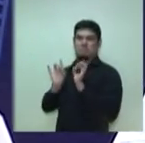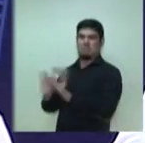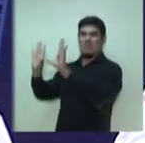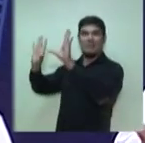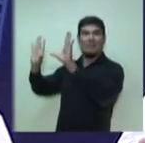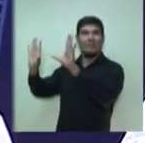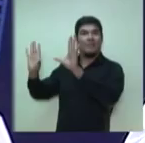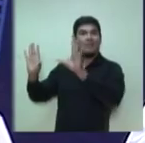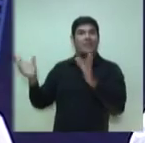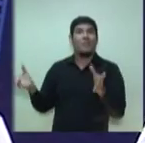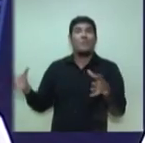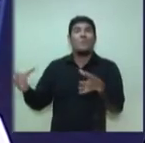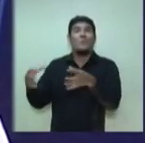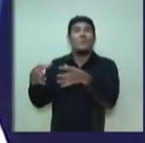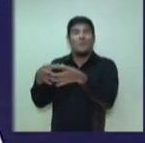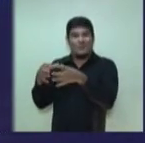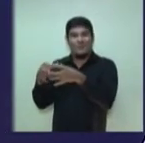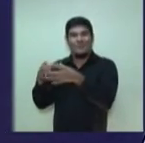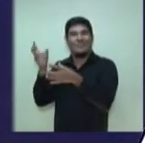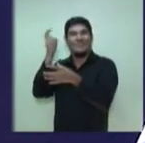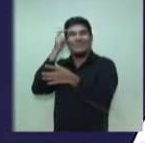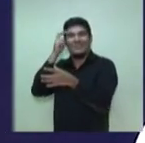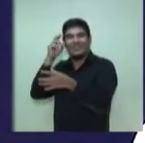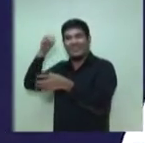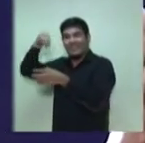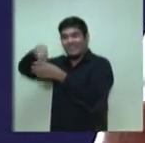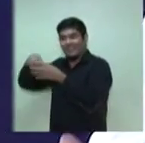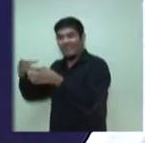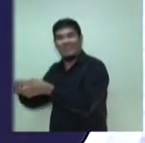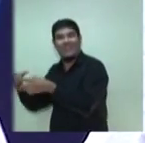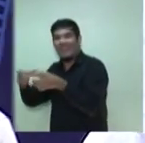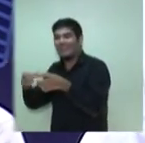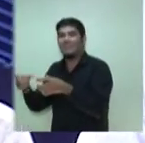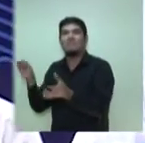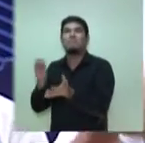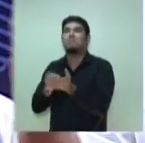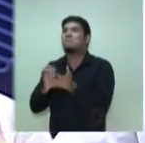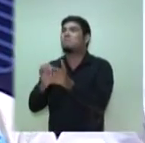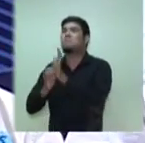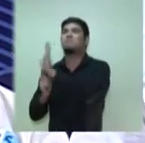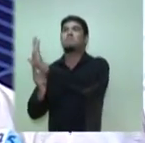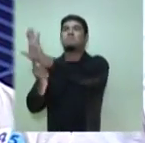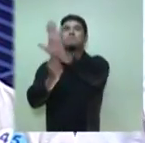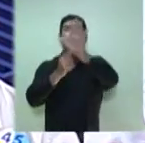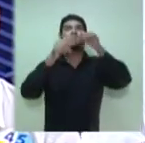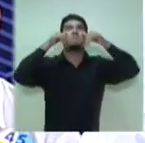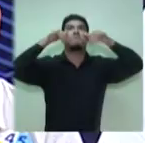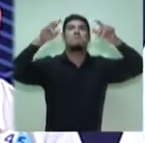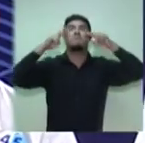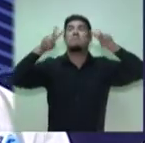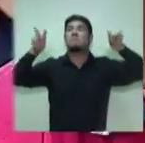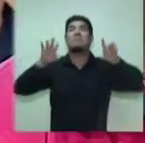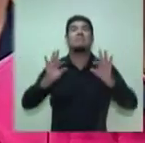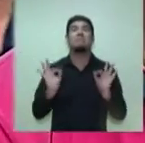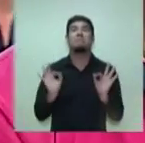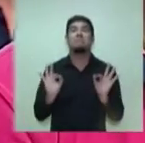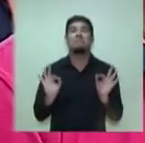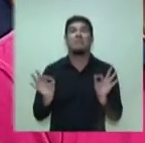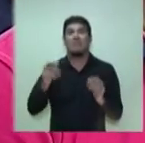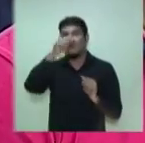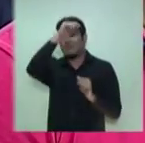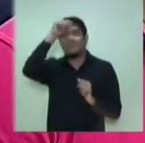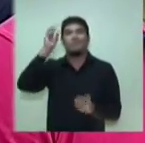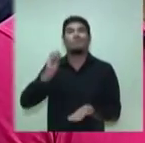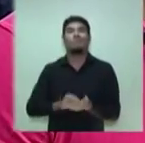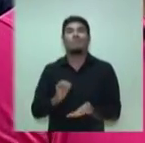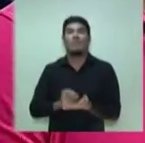Os grupos culturais dos bairros, eles simplesmente não são vistos, não são enxergados pela prefeitura já há algum tempo. Nós vamos